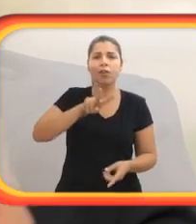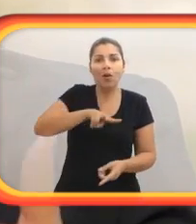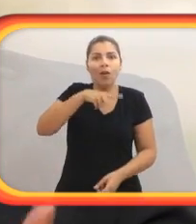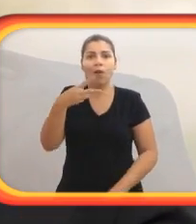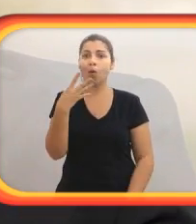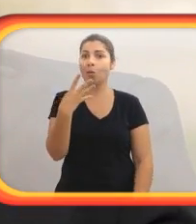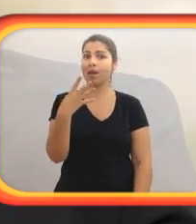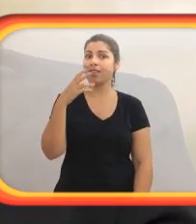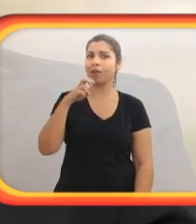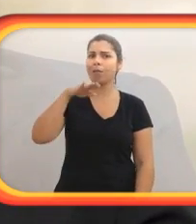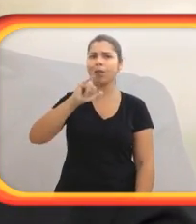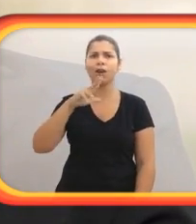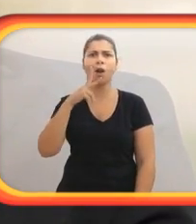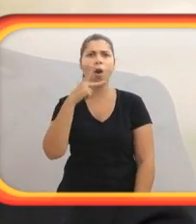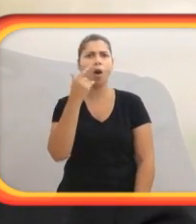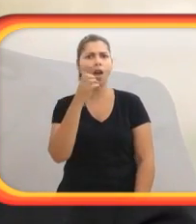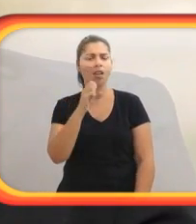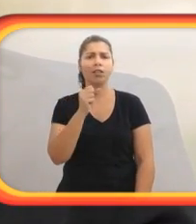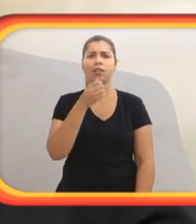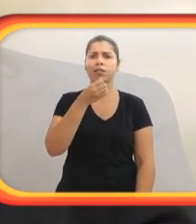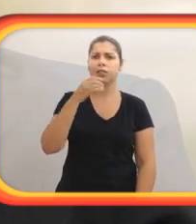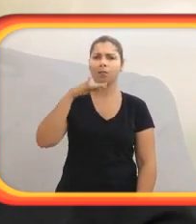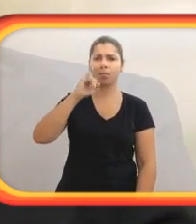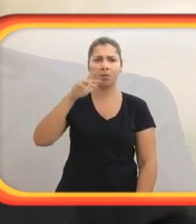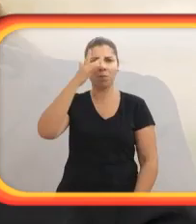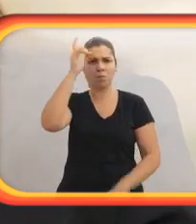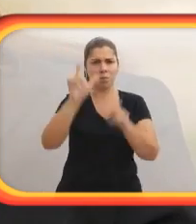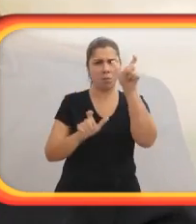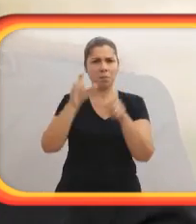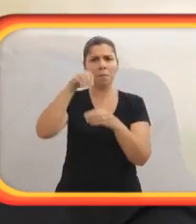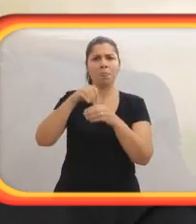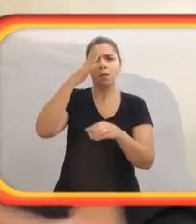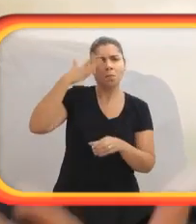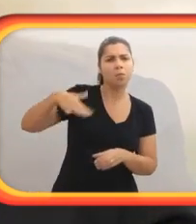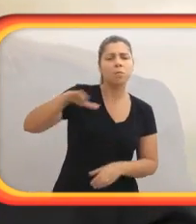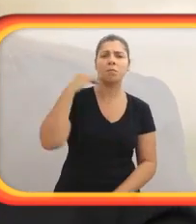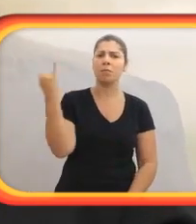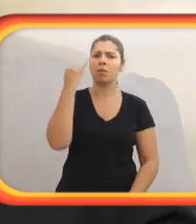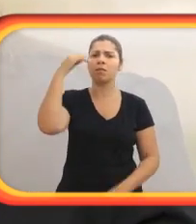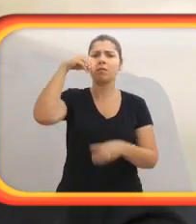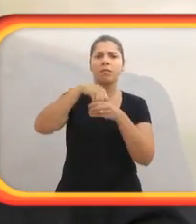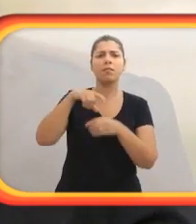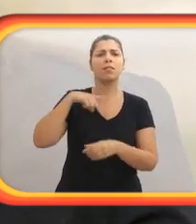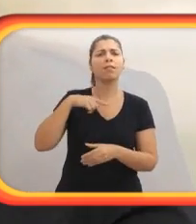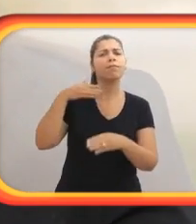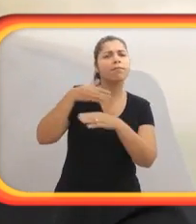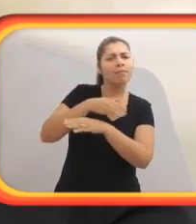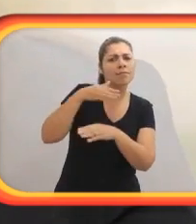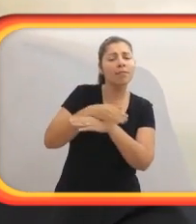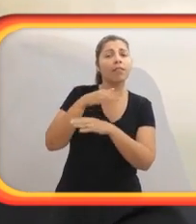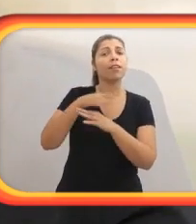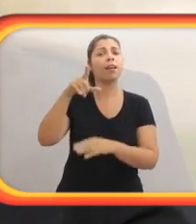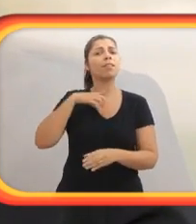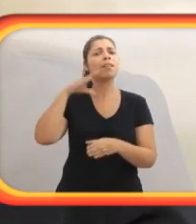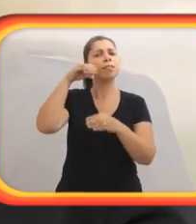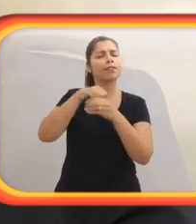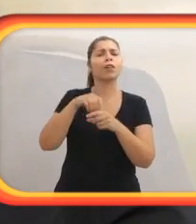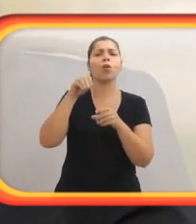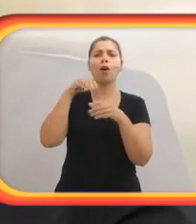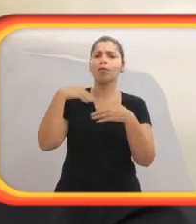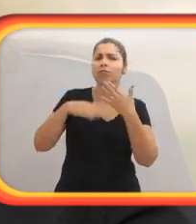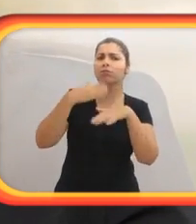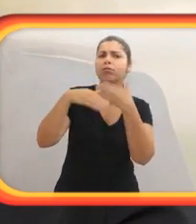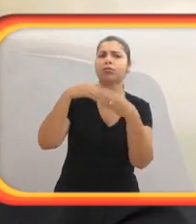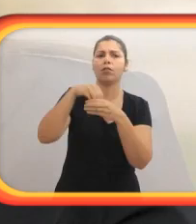declarou ter algum tipo de deficiência, ou seja, quase 24% da população brasileira.